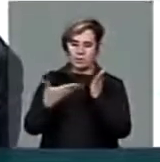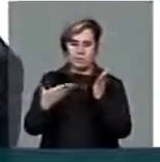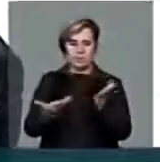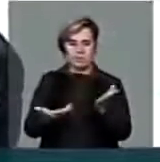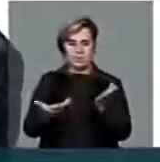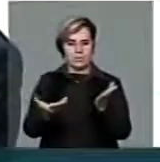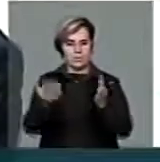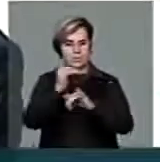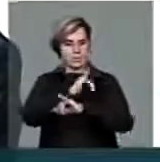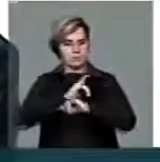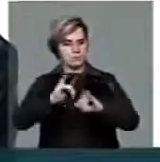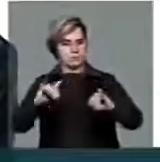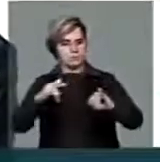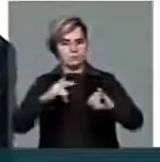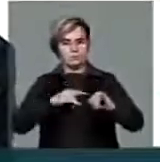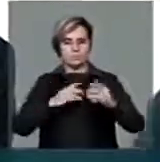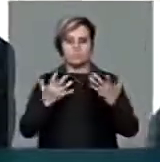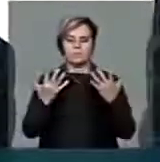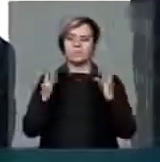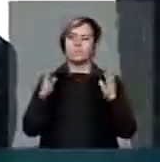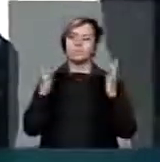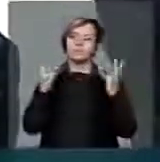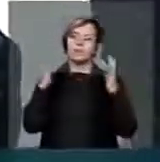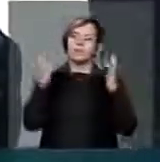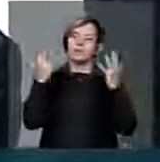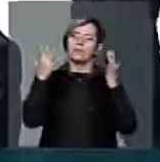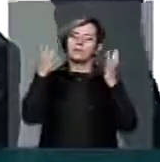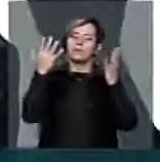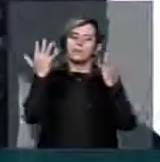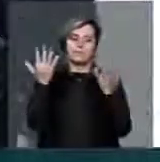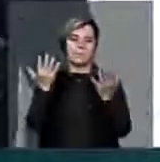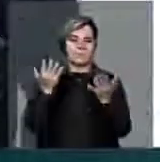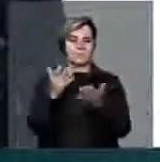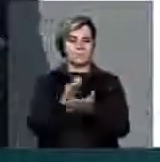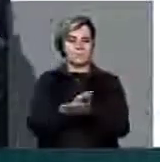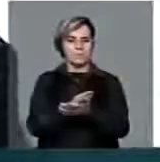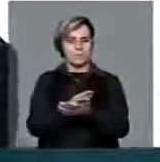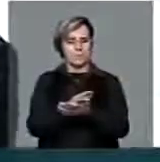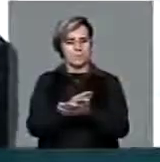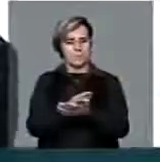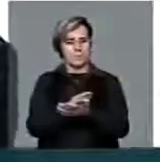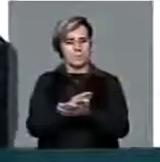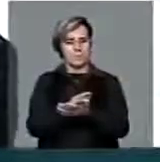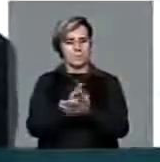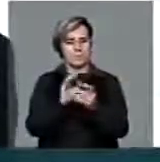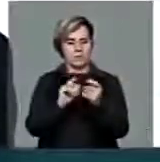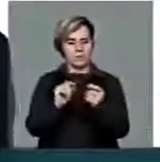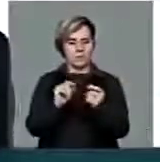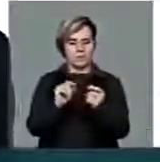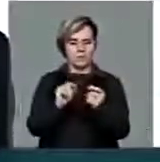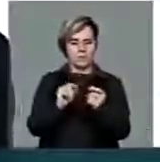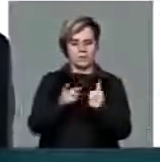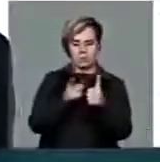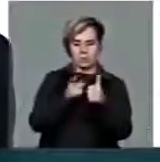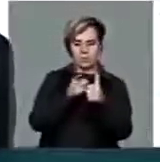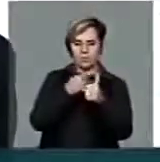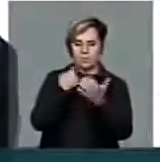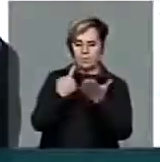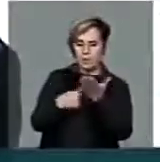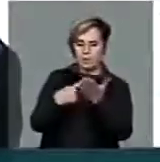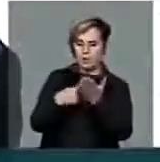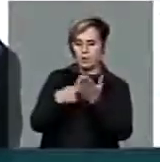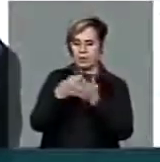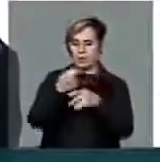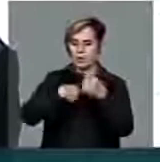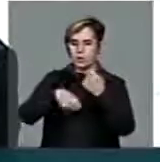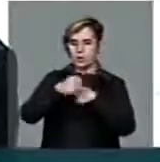que festejamos a subscrição do Brasil no primeiro tratado sobre o comércio